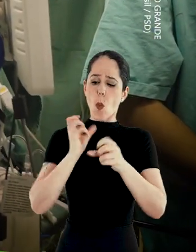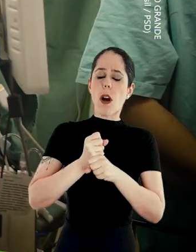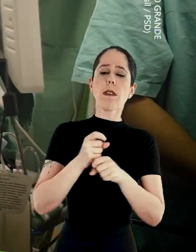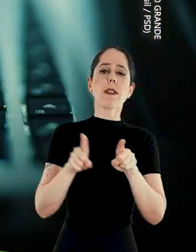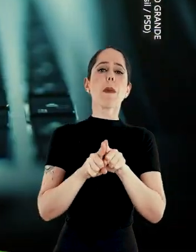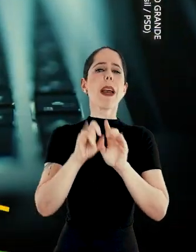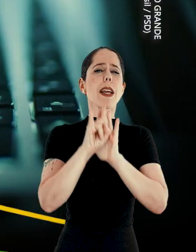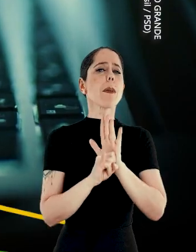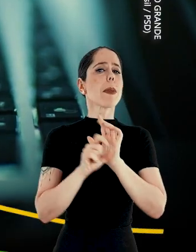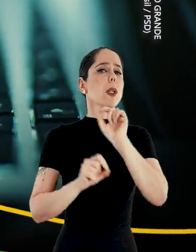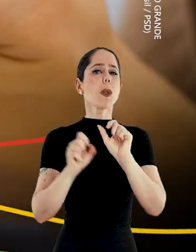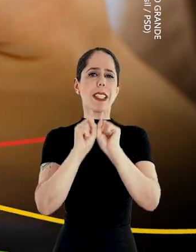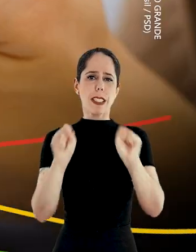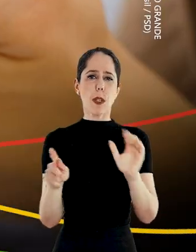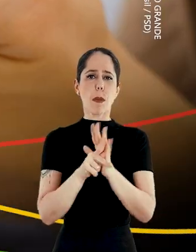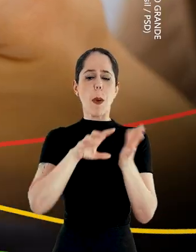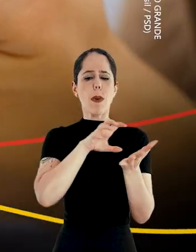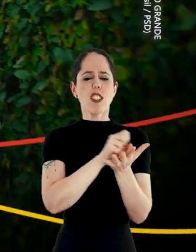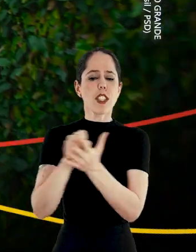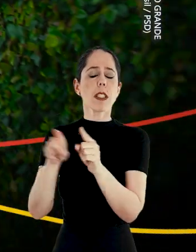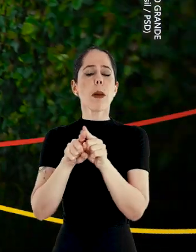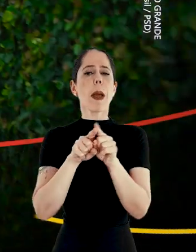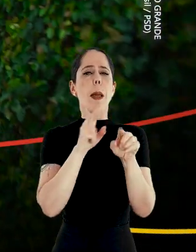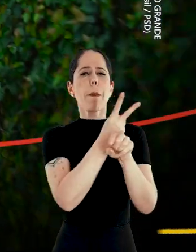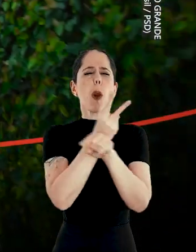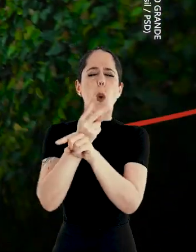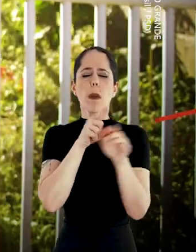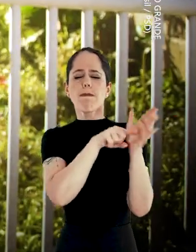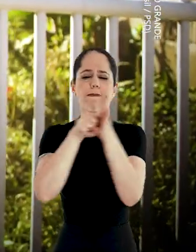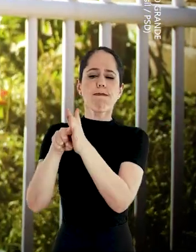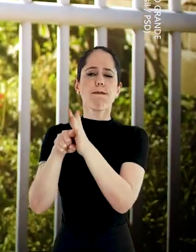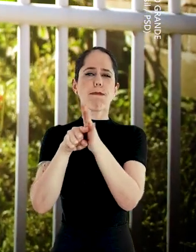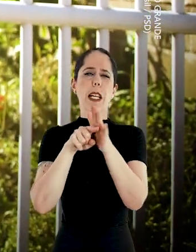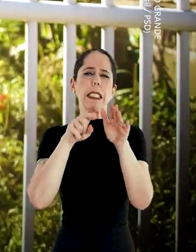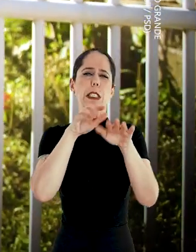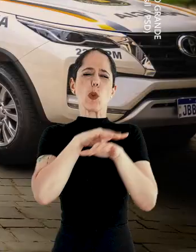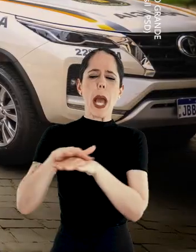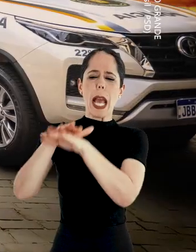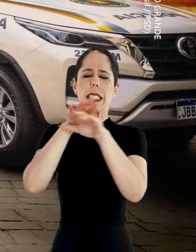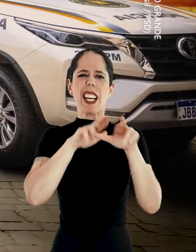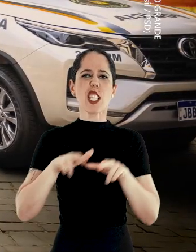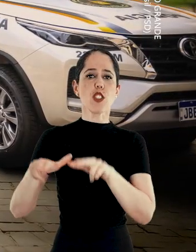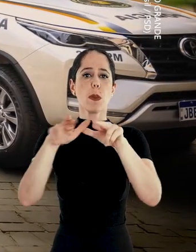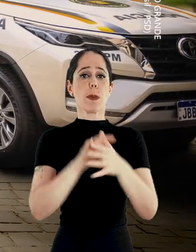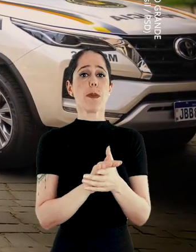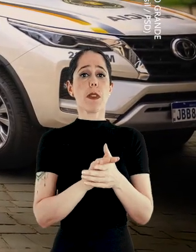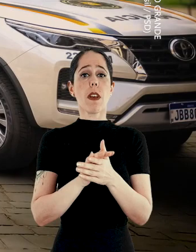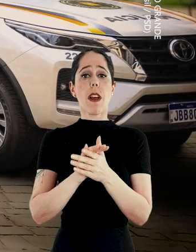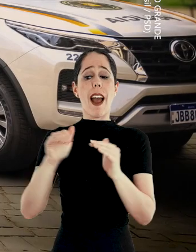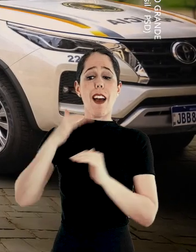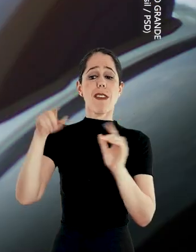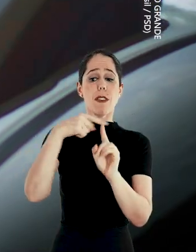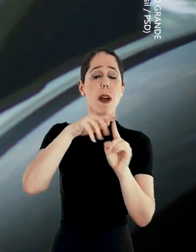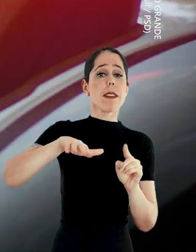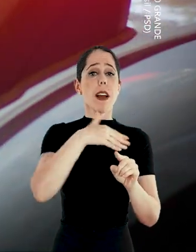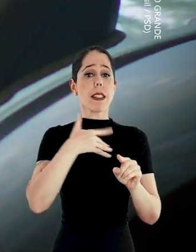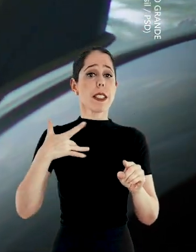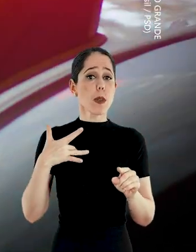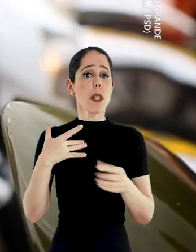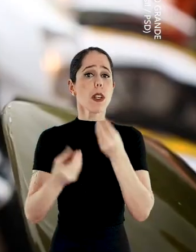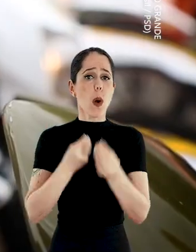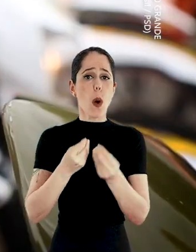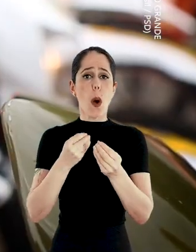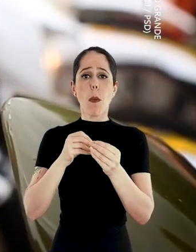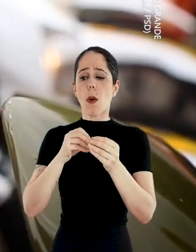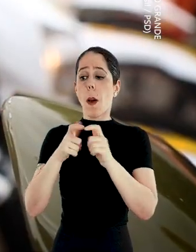eletivas E implantando o sistema de agendamento e busca ativa de doenças por região Avançar mais na segurança Ampliando